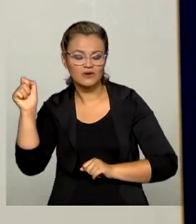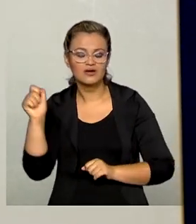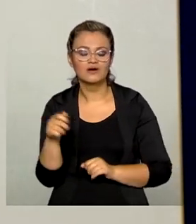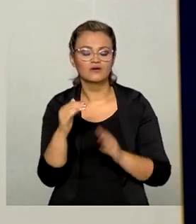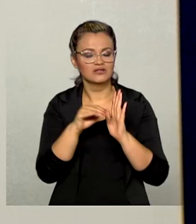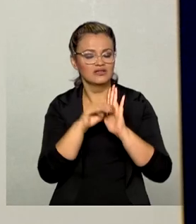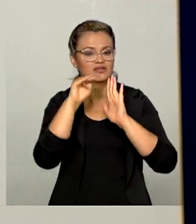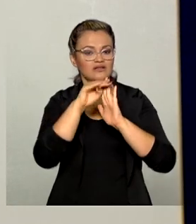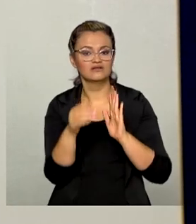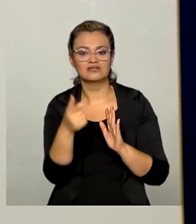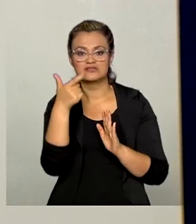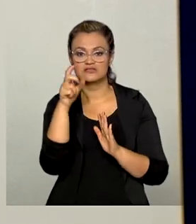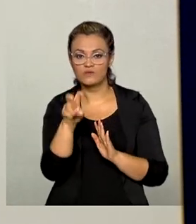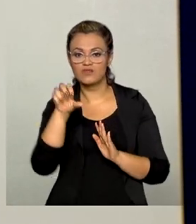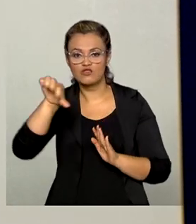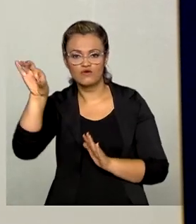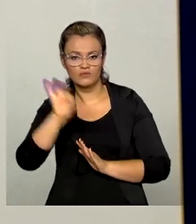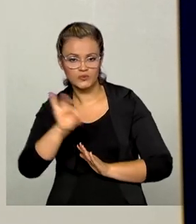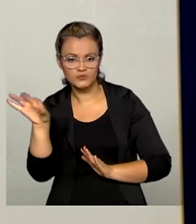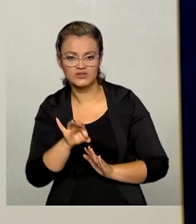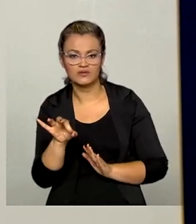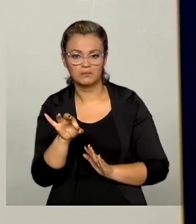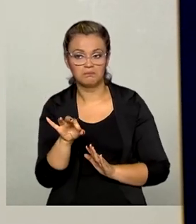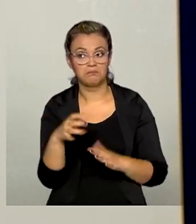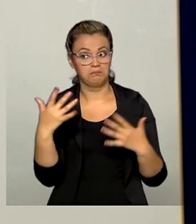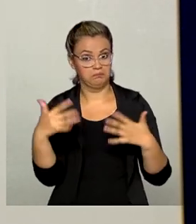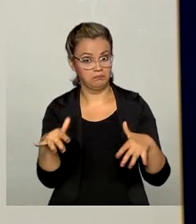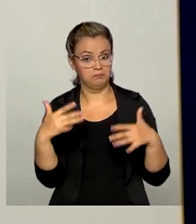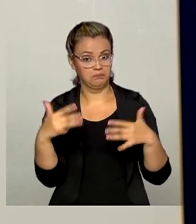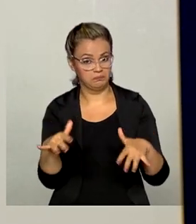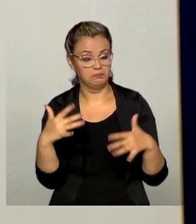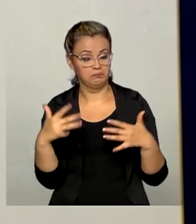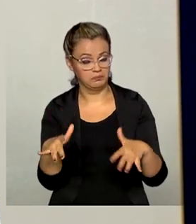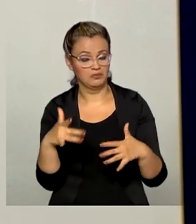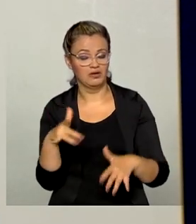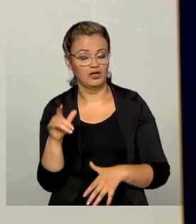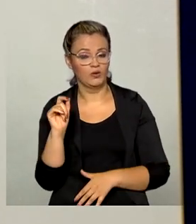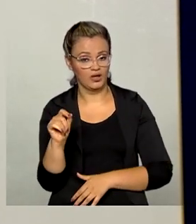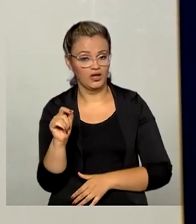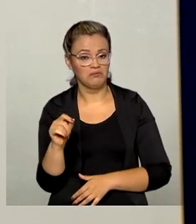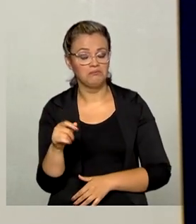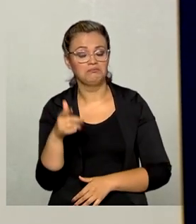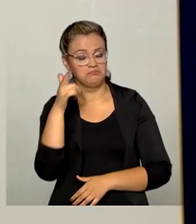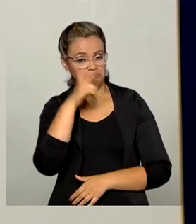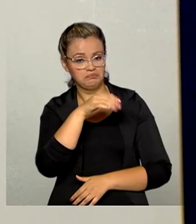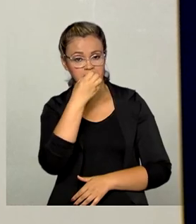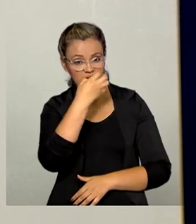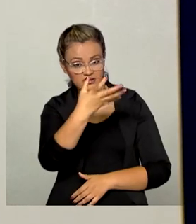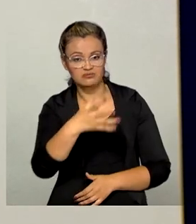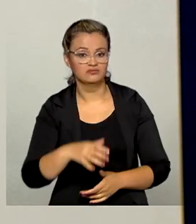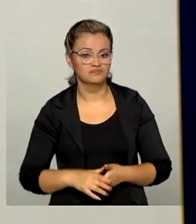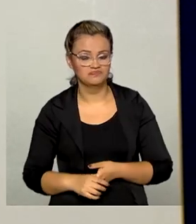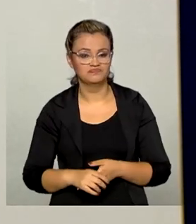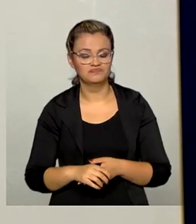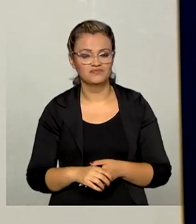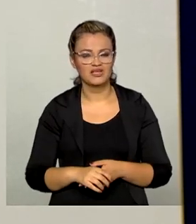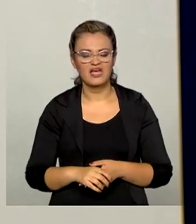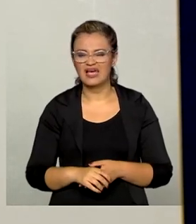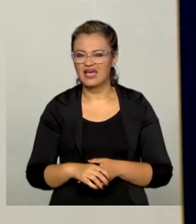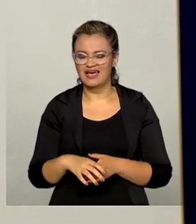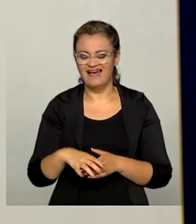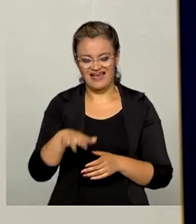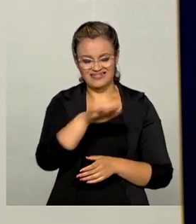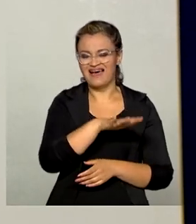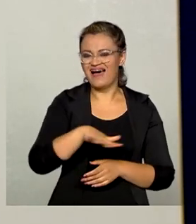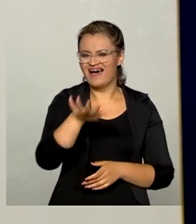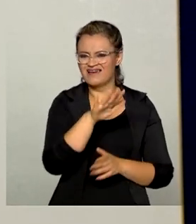de 59%, o que é, sem dúvida nenhuma, sem sombra de dúvida, um resultado excepcional. Dentro dos setores